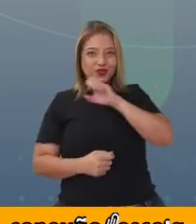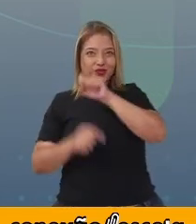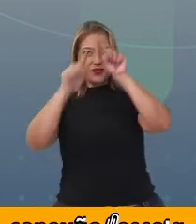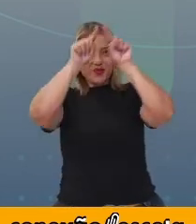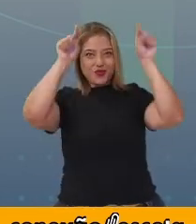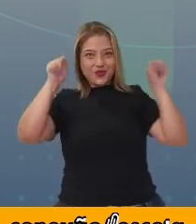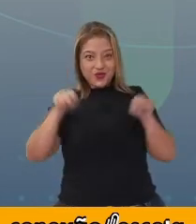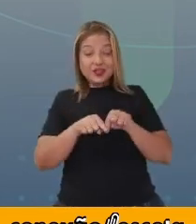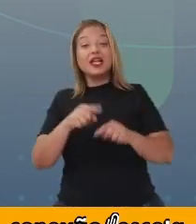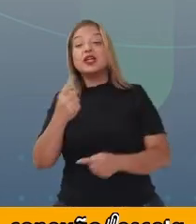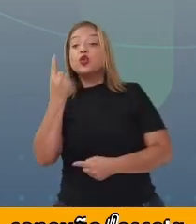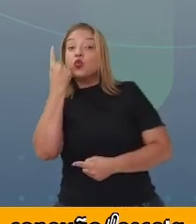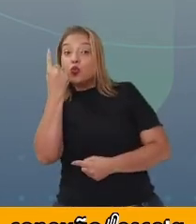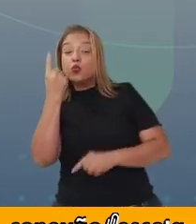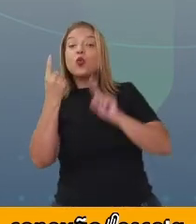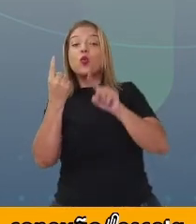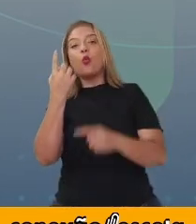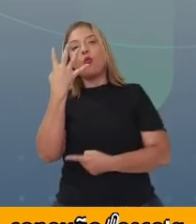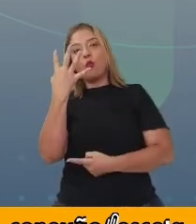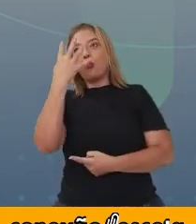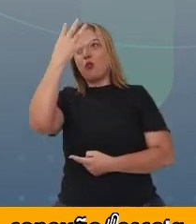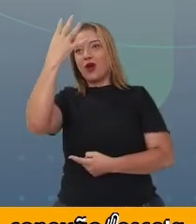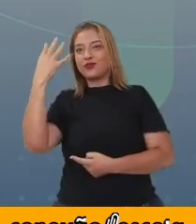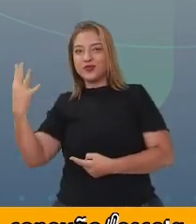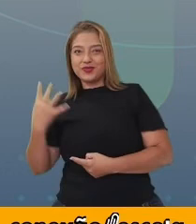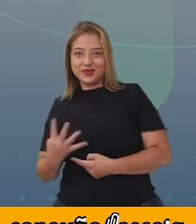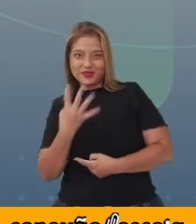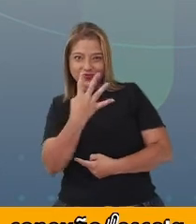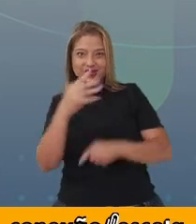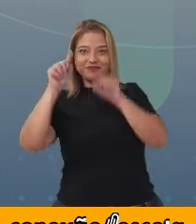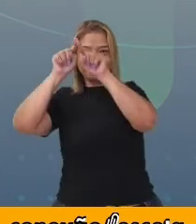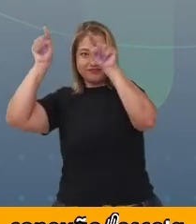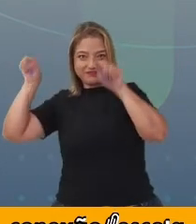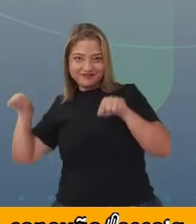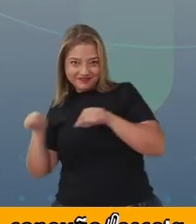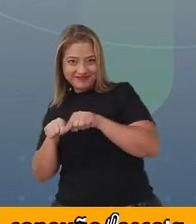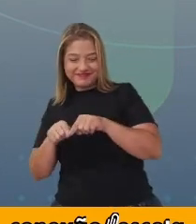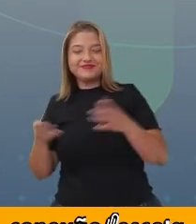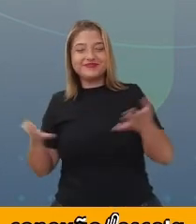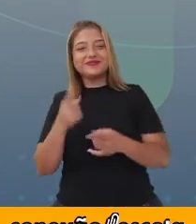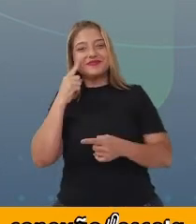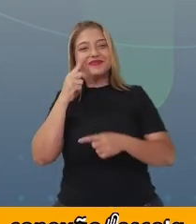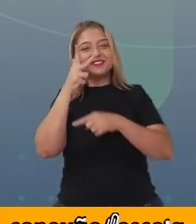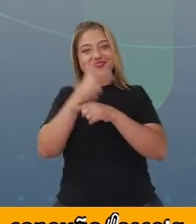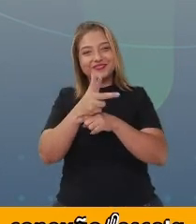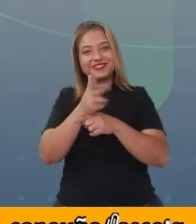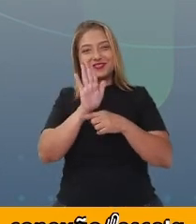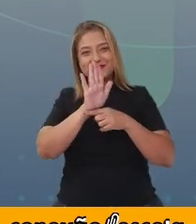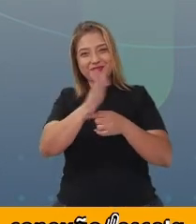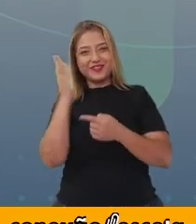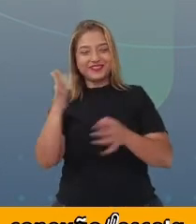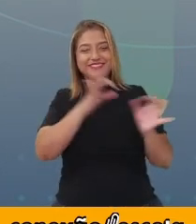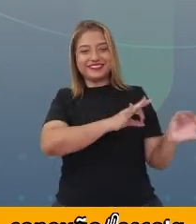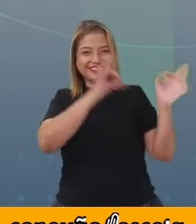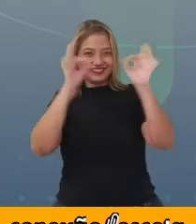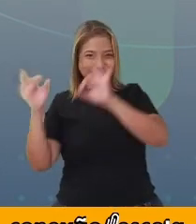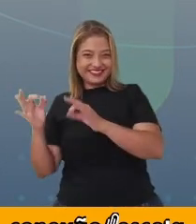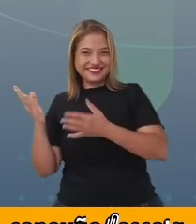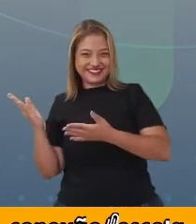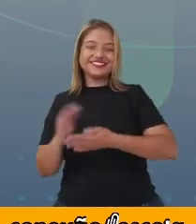um quadrado 4 por 4. Vamos ao vídeo? Acompanhe o vídeo.